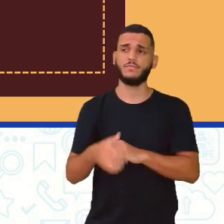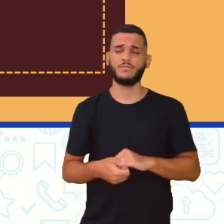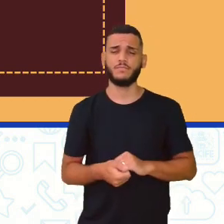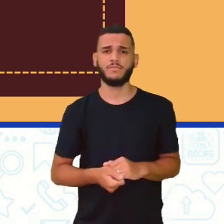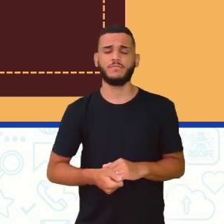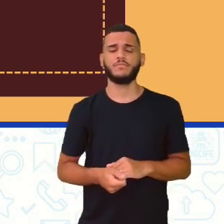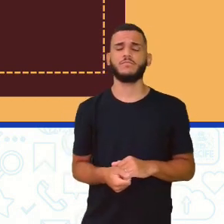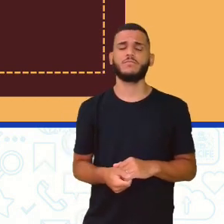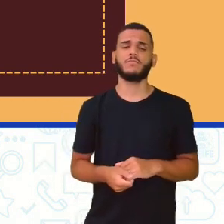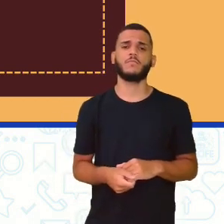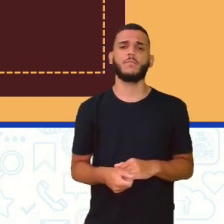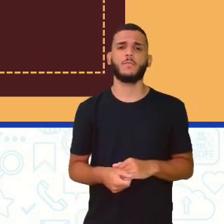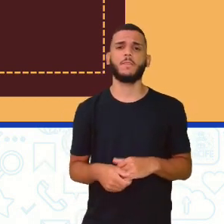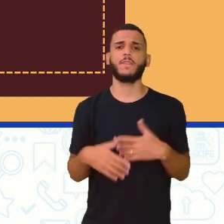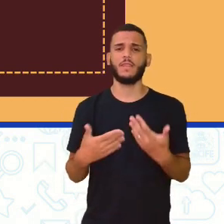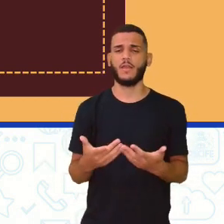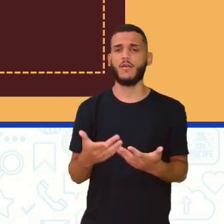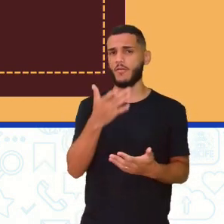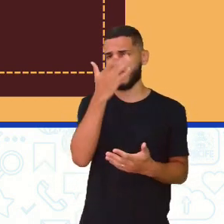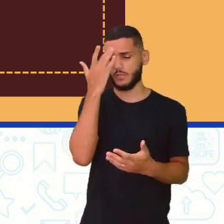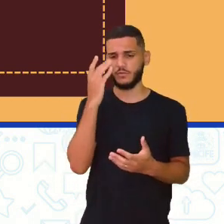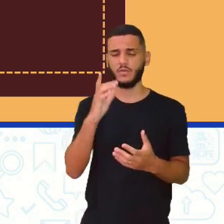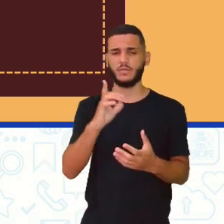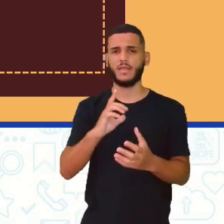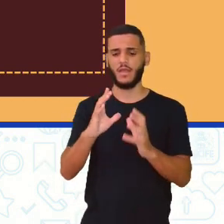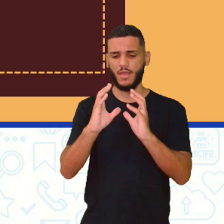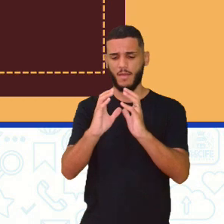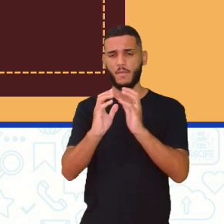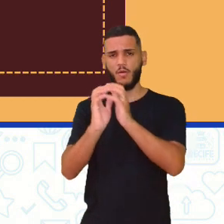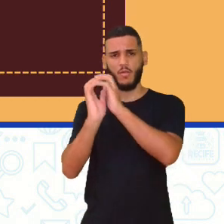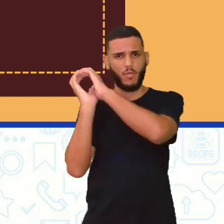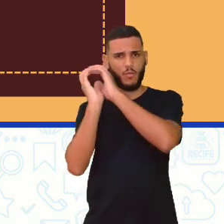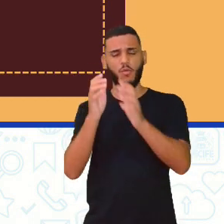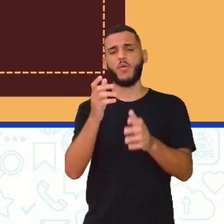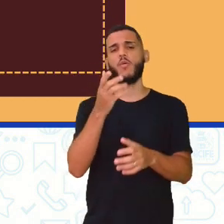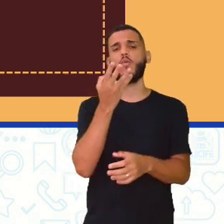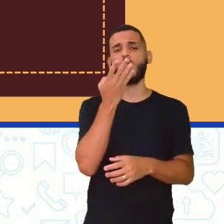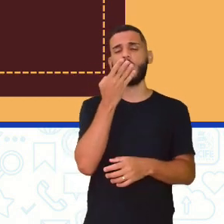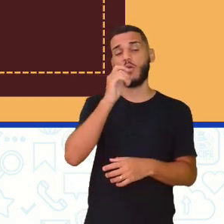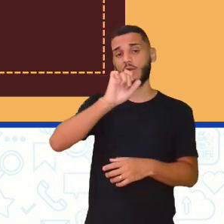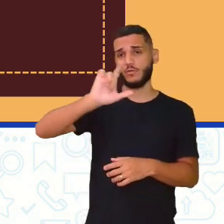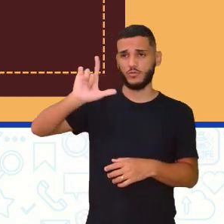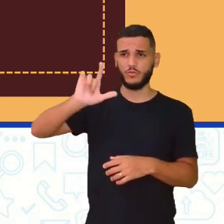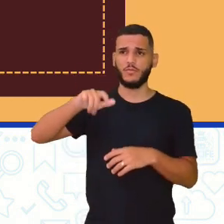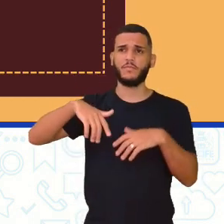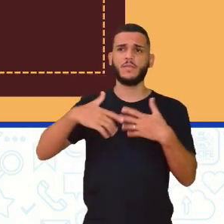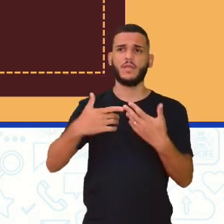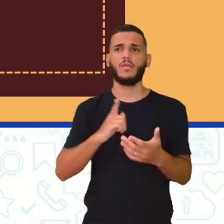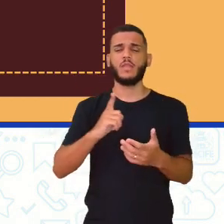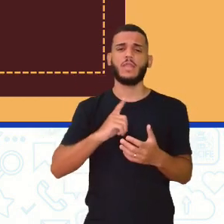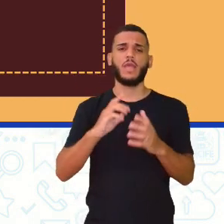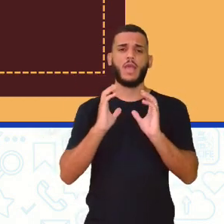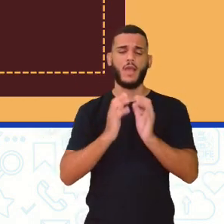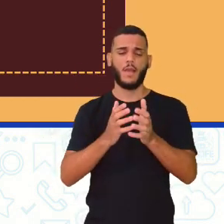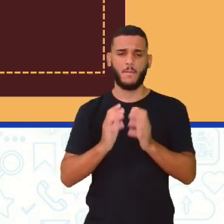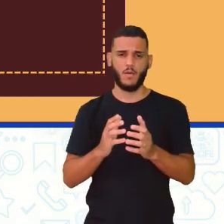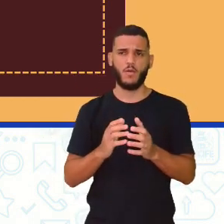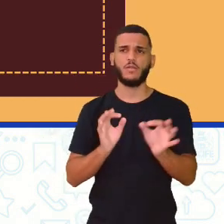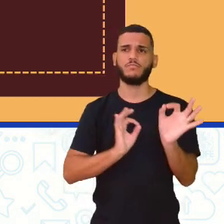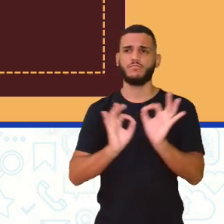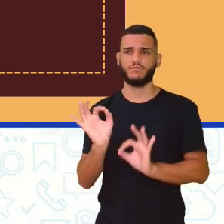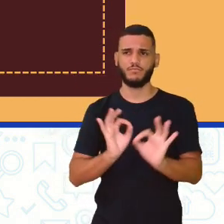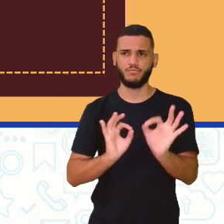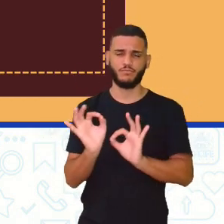Então, os arremessadores são da equipe de azul, né? Então, o cara está aí com a bola, ele vai se